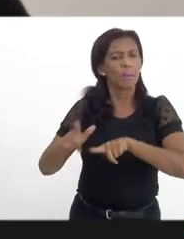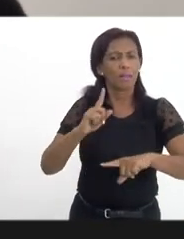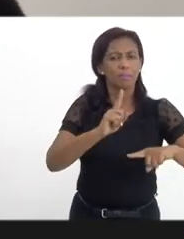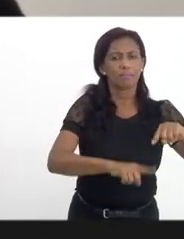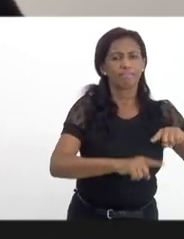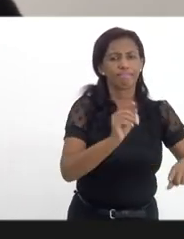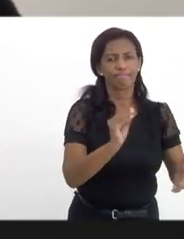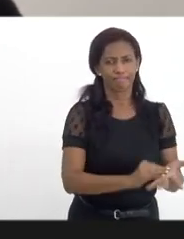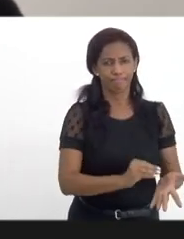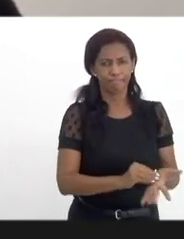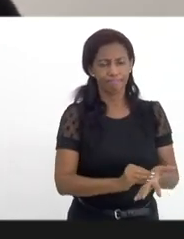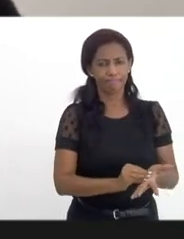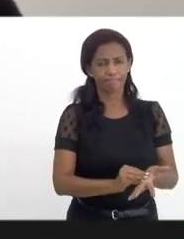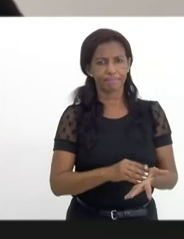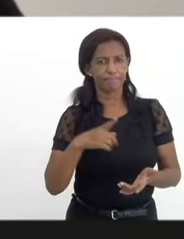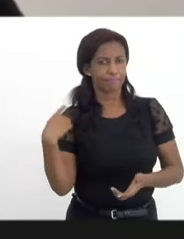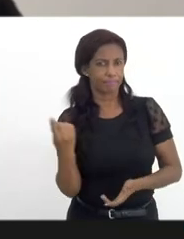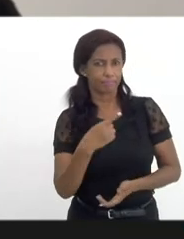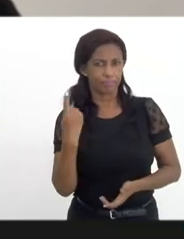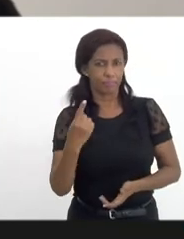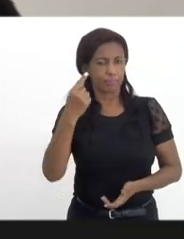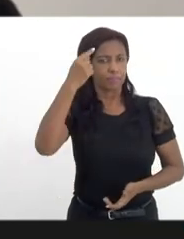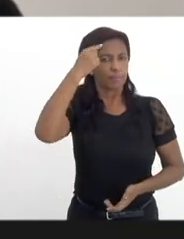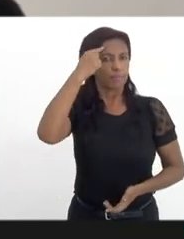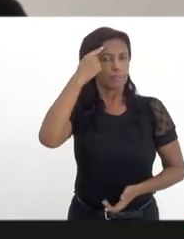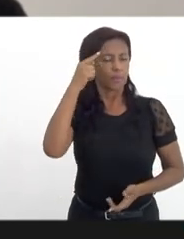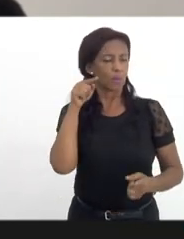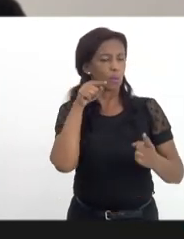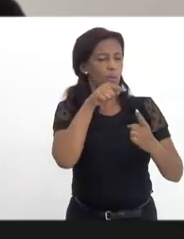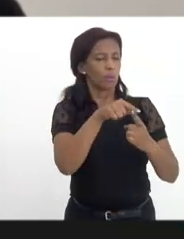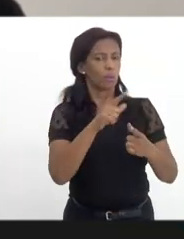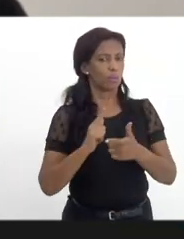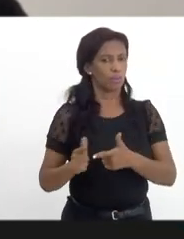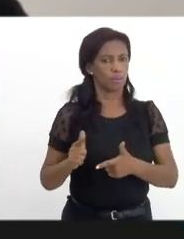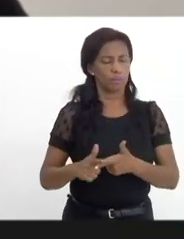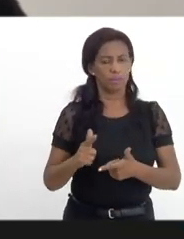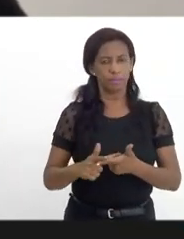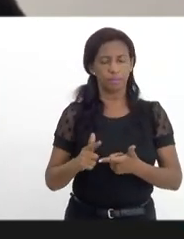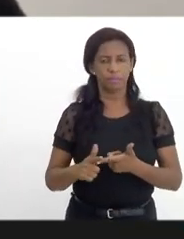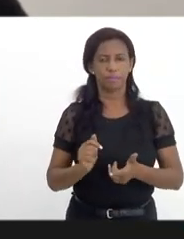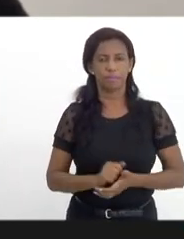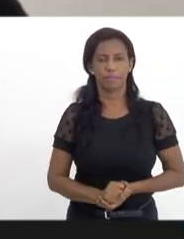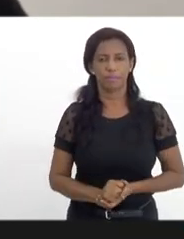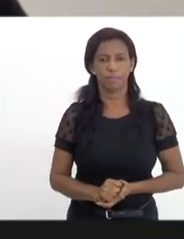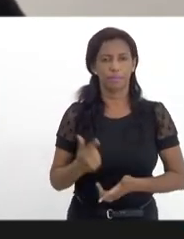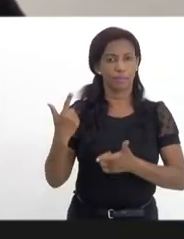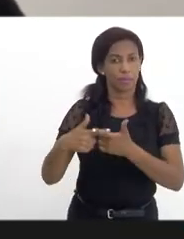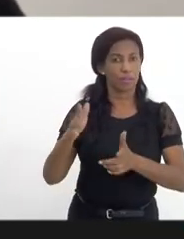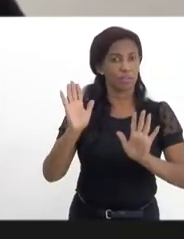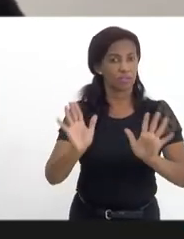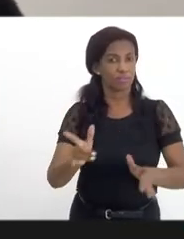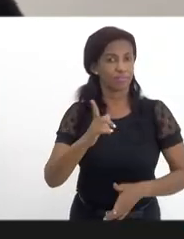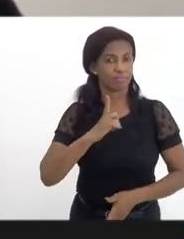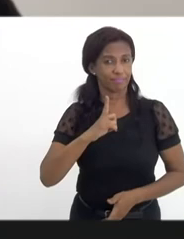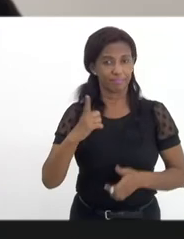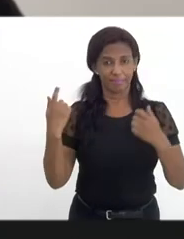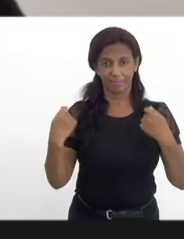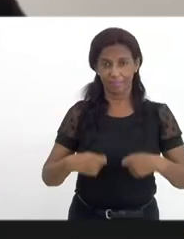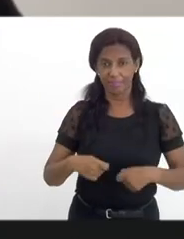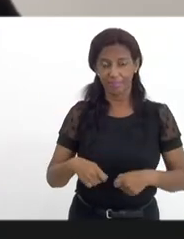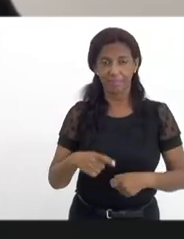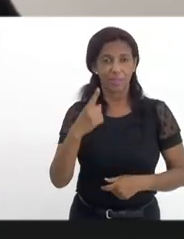Então, o nosso intuito não é apontar o problema, o problema ele exige, ele já existe, nós precisamos